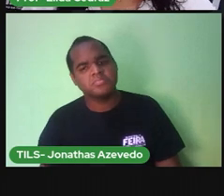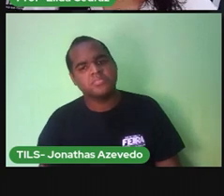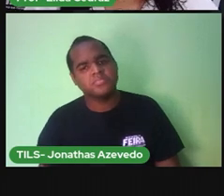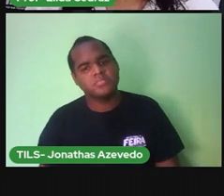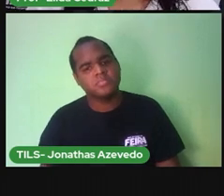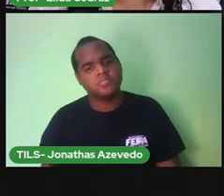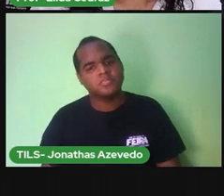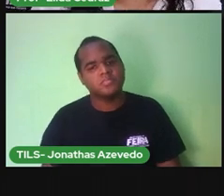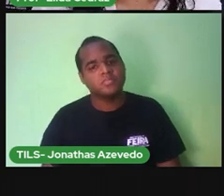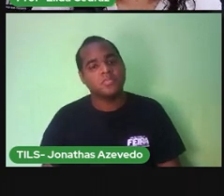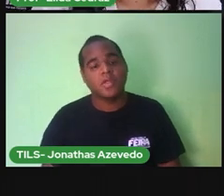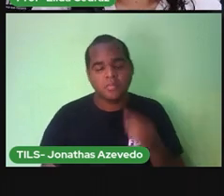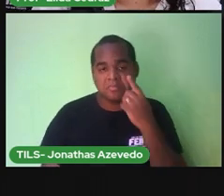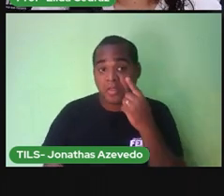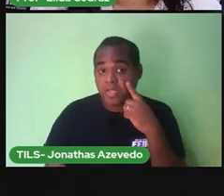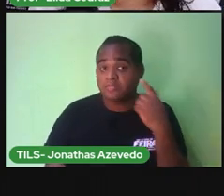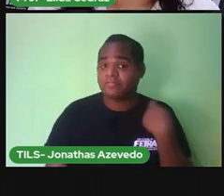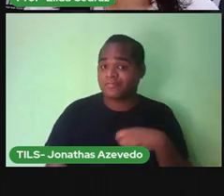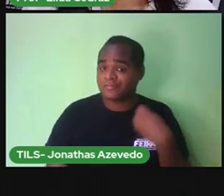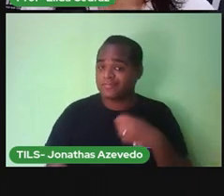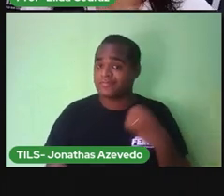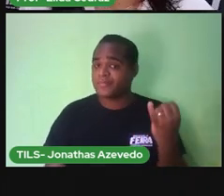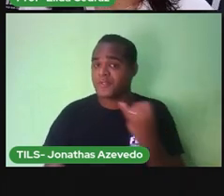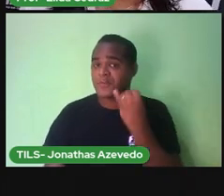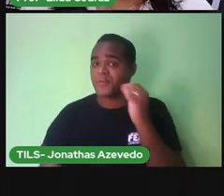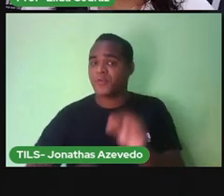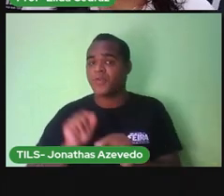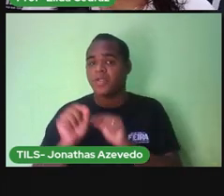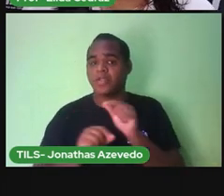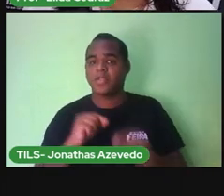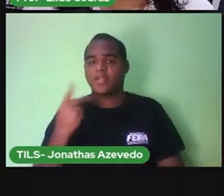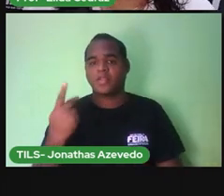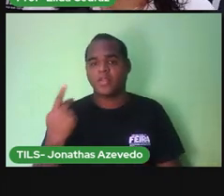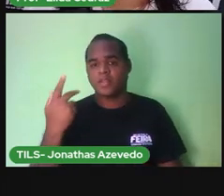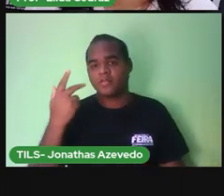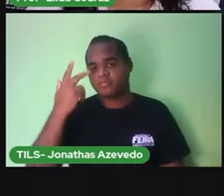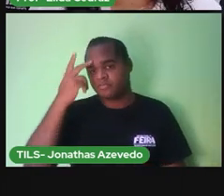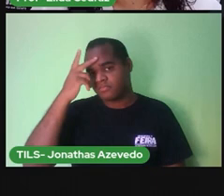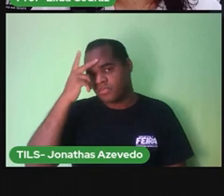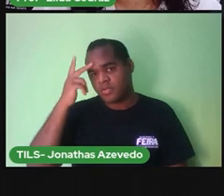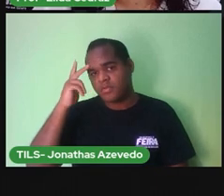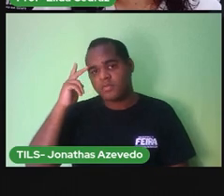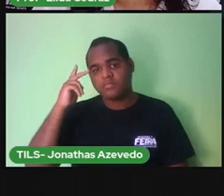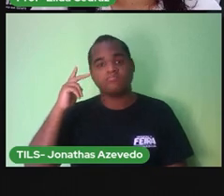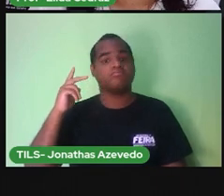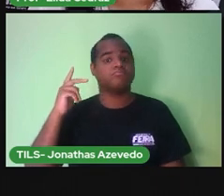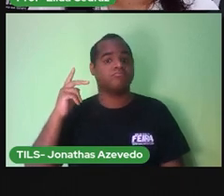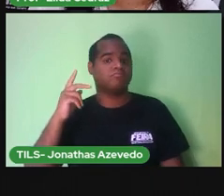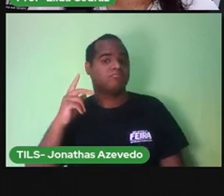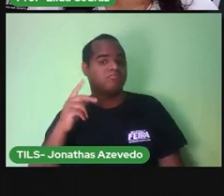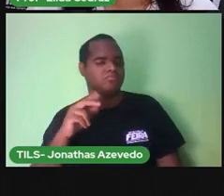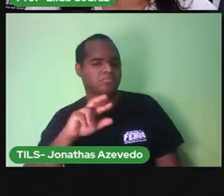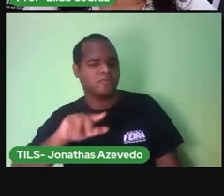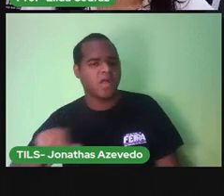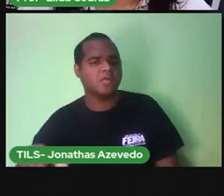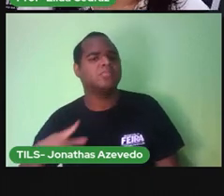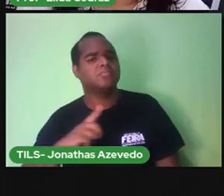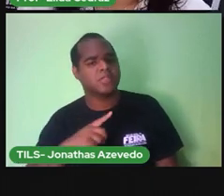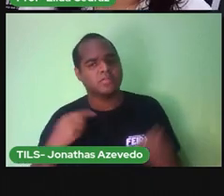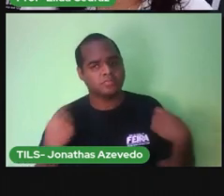Trabalhando com medida E nós precisamos Aprender a medir As coisas As pessoas Os objetos